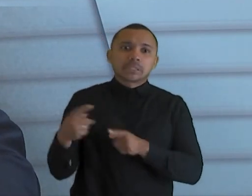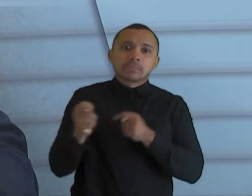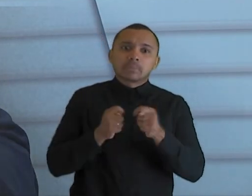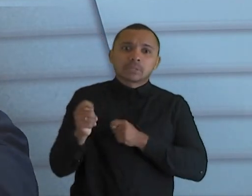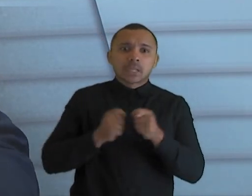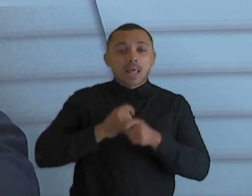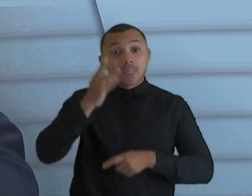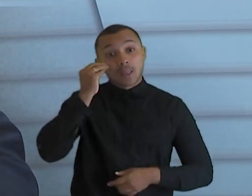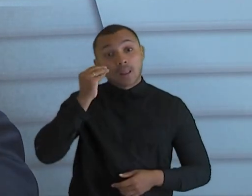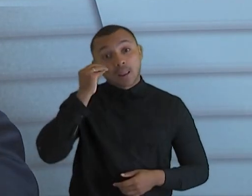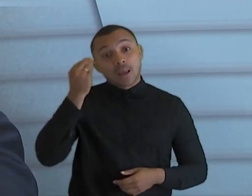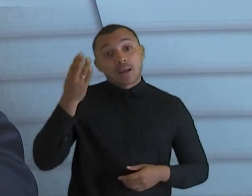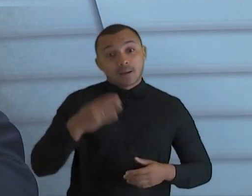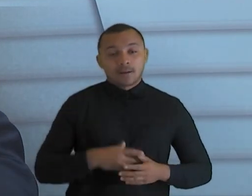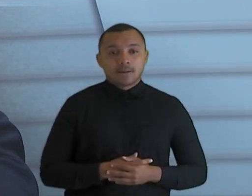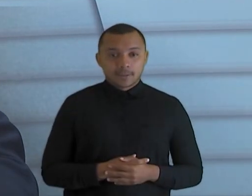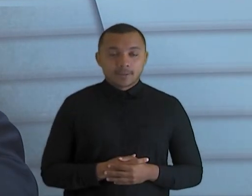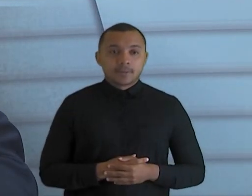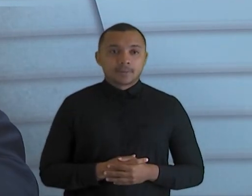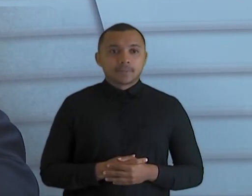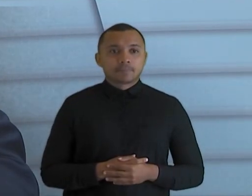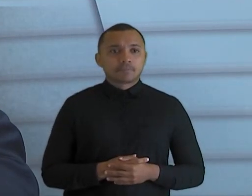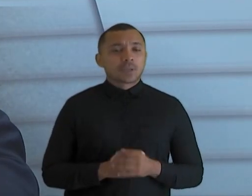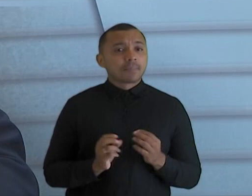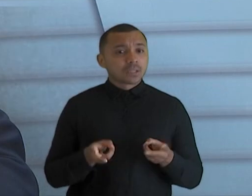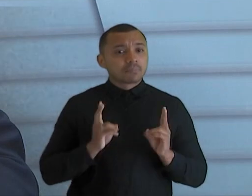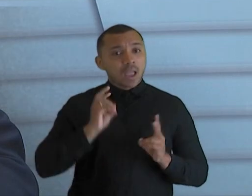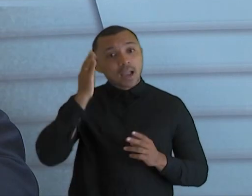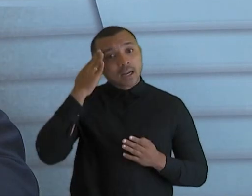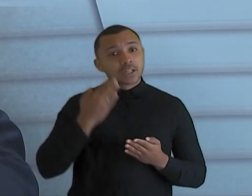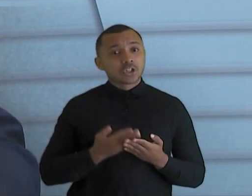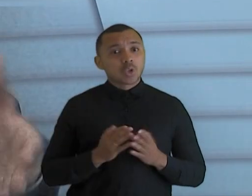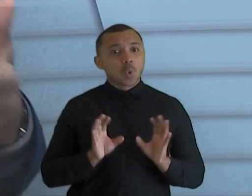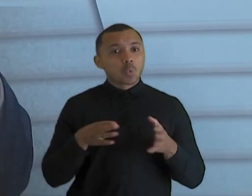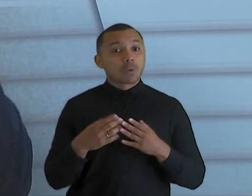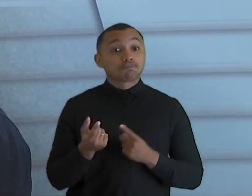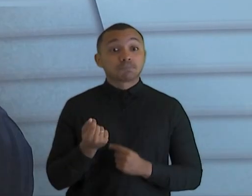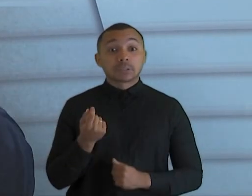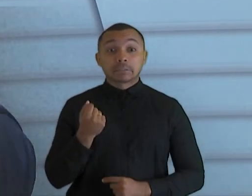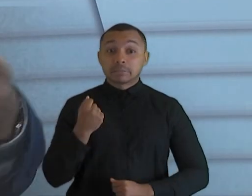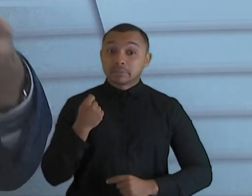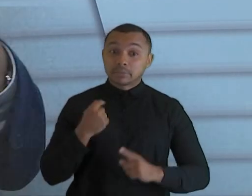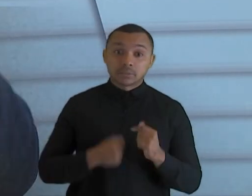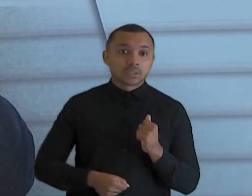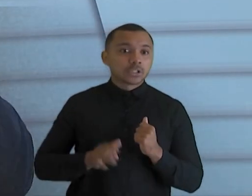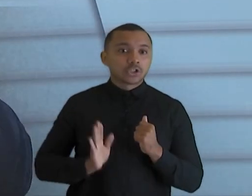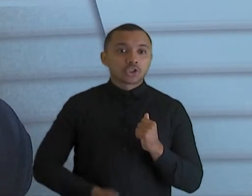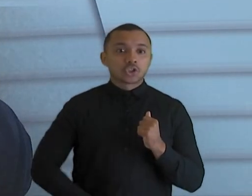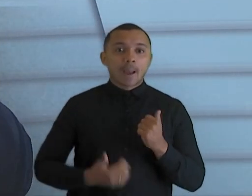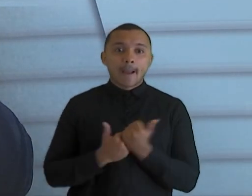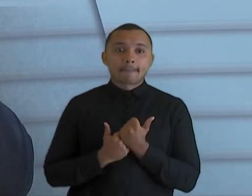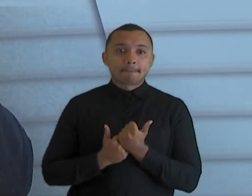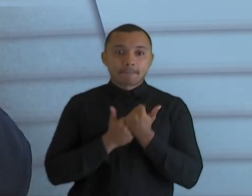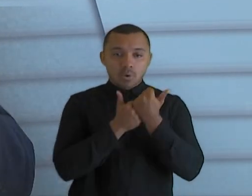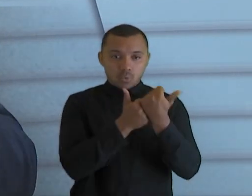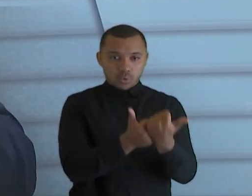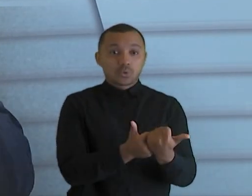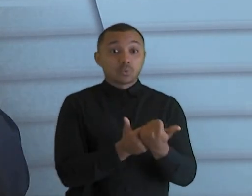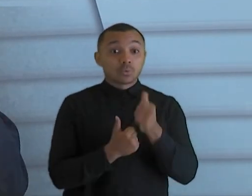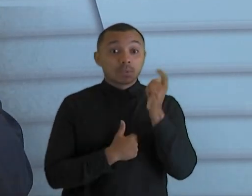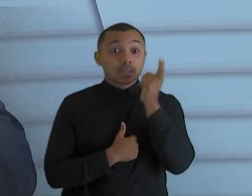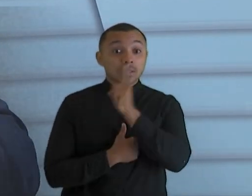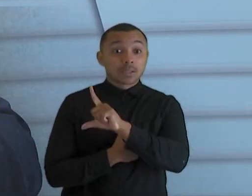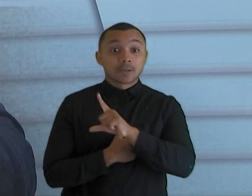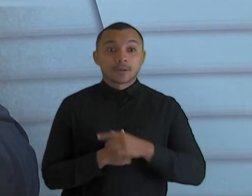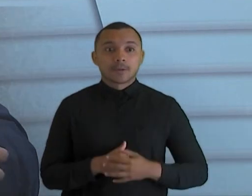sofar na onda. E essa questão pegou. E eu acho que o tribunal recebeu o aporte de todos os servidores do TCM. Então,